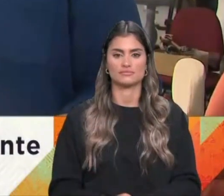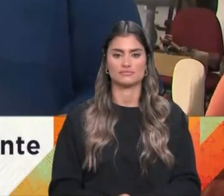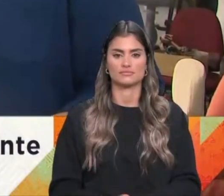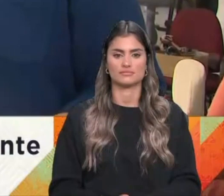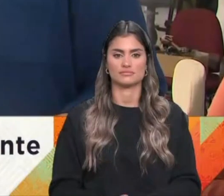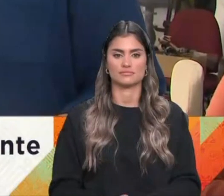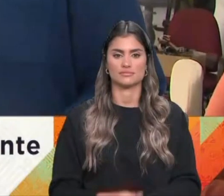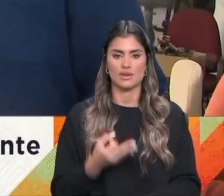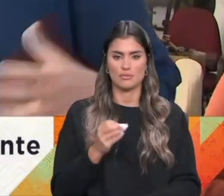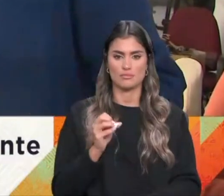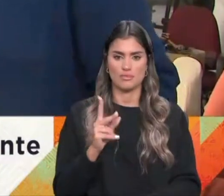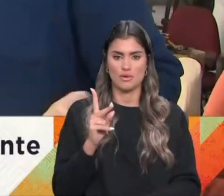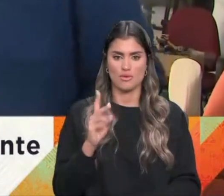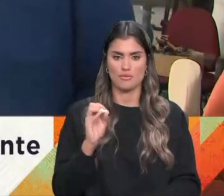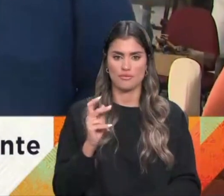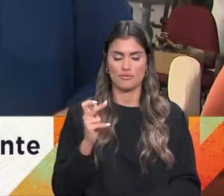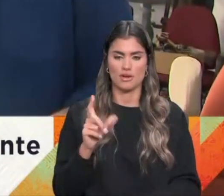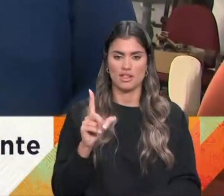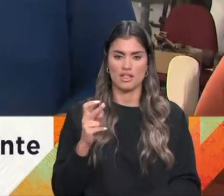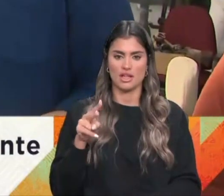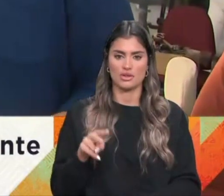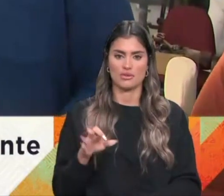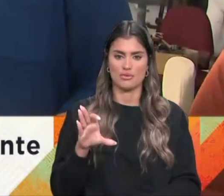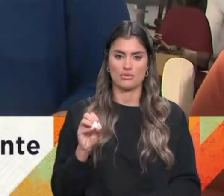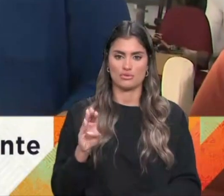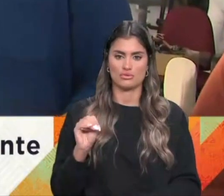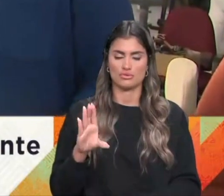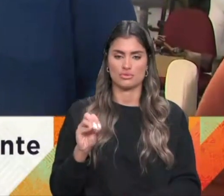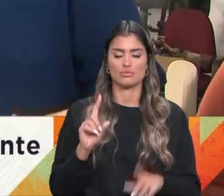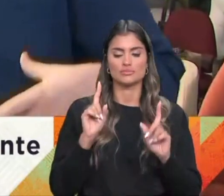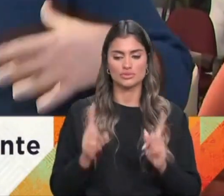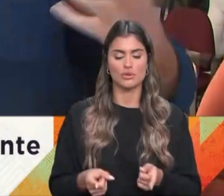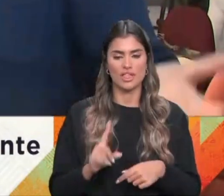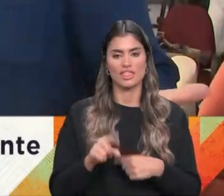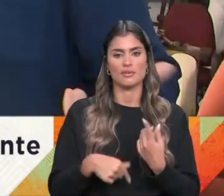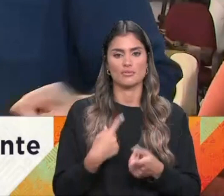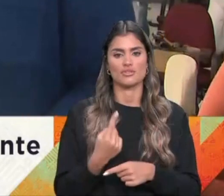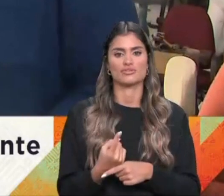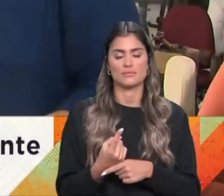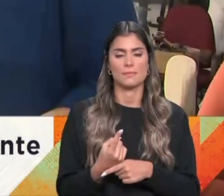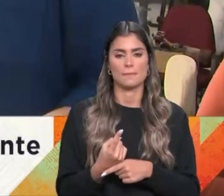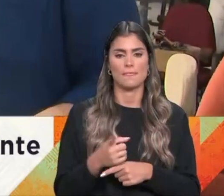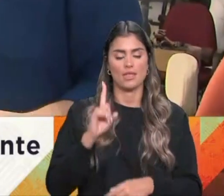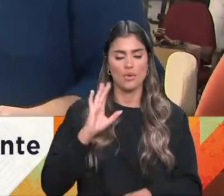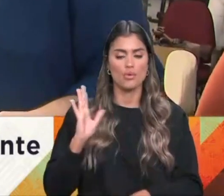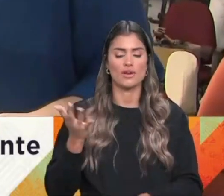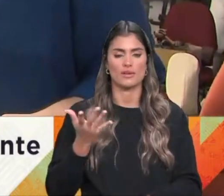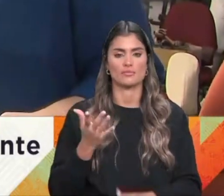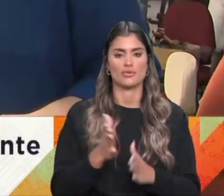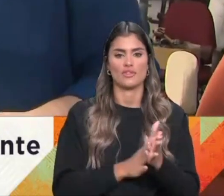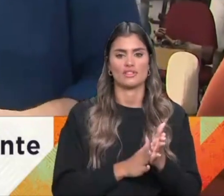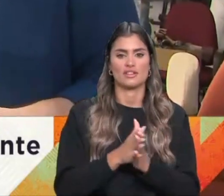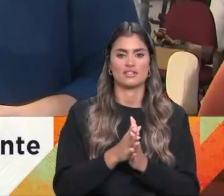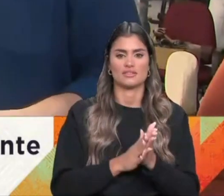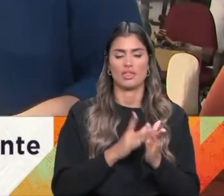Começou em Povo de Lanhoso, não é? Que começou, exatamente, em Povo de Lanhoso, e depois foi dar asas à loucura e pegar naquele género de